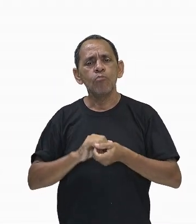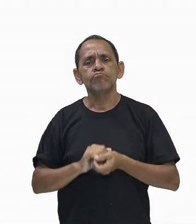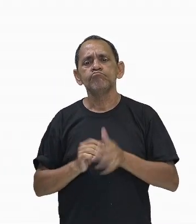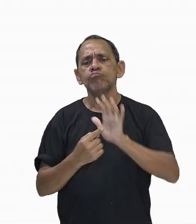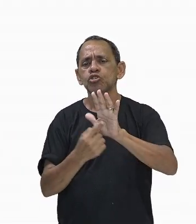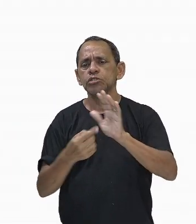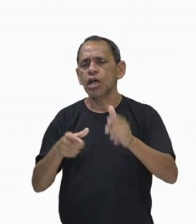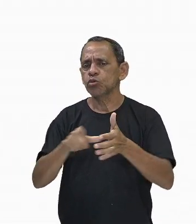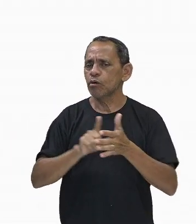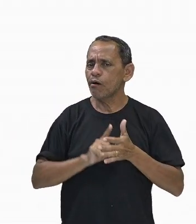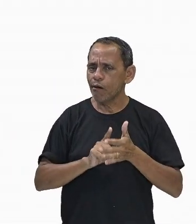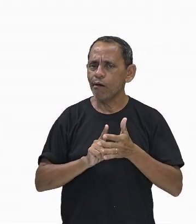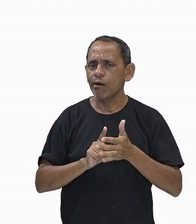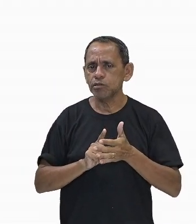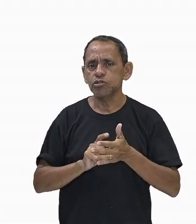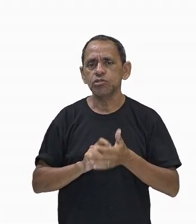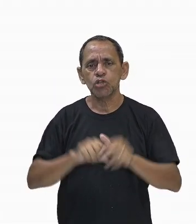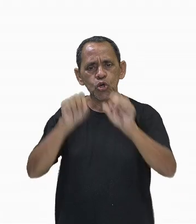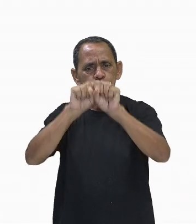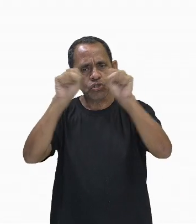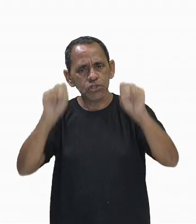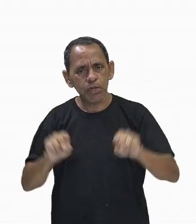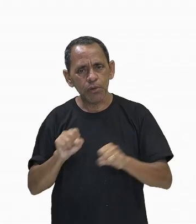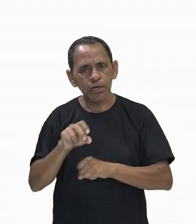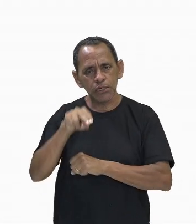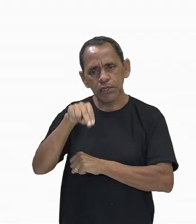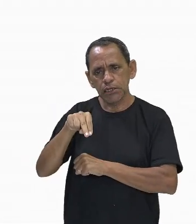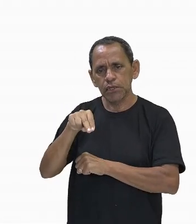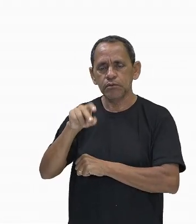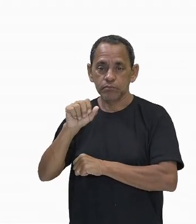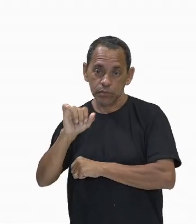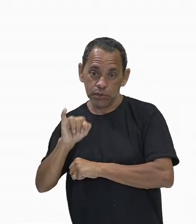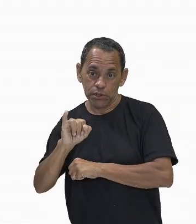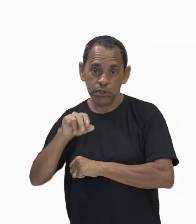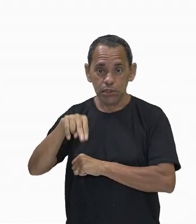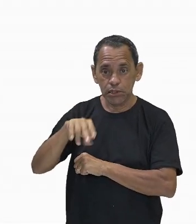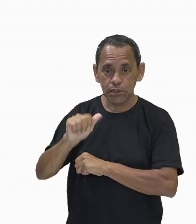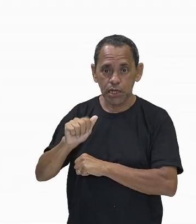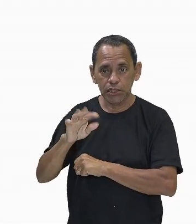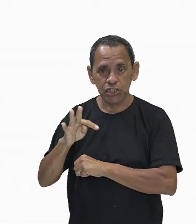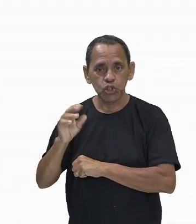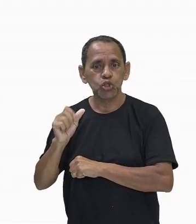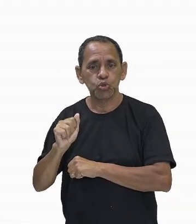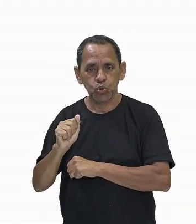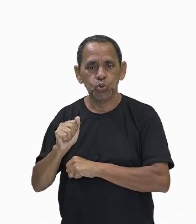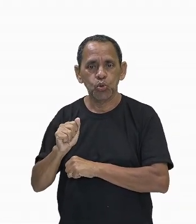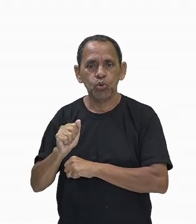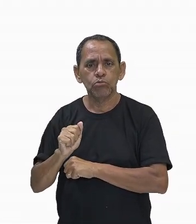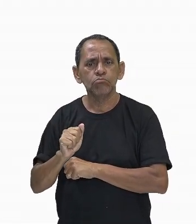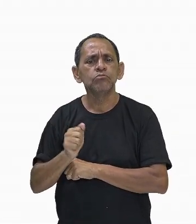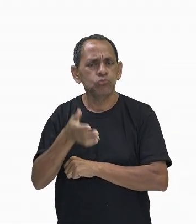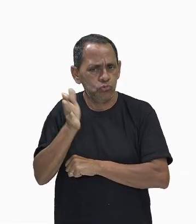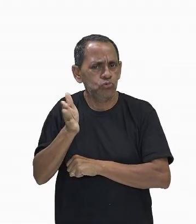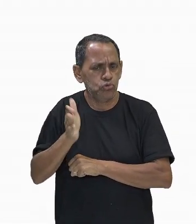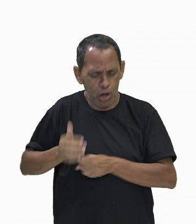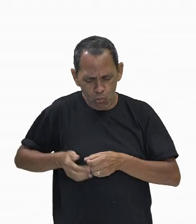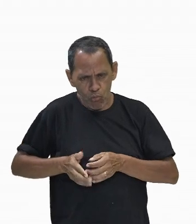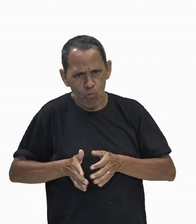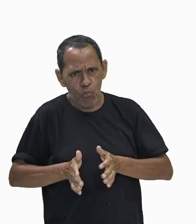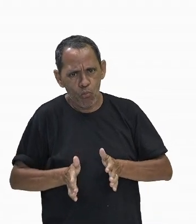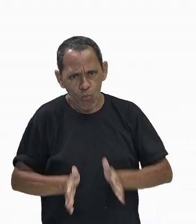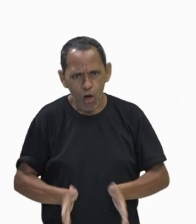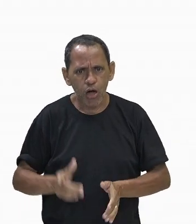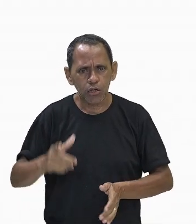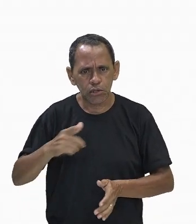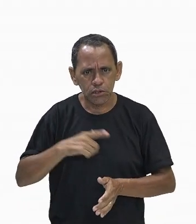imune inato, que a princípio nós já nascemos com esse mecanismo de